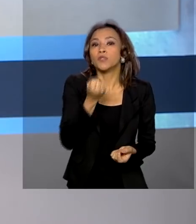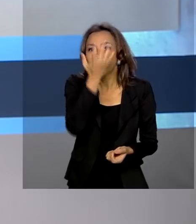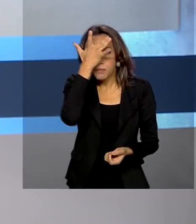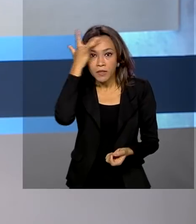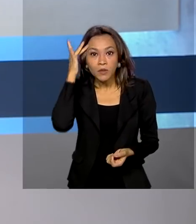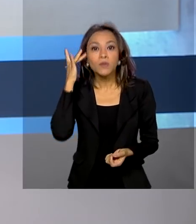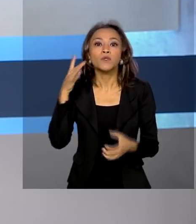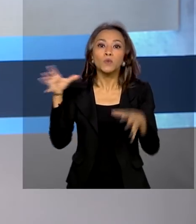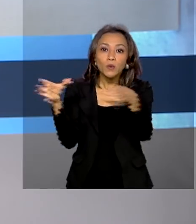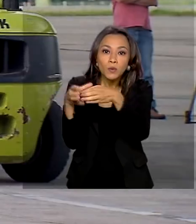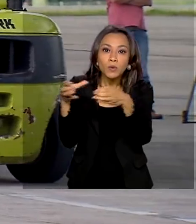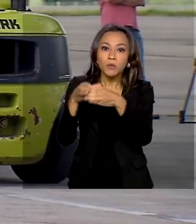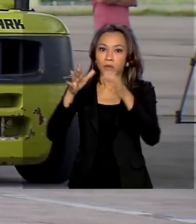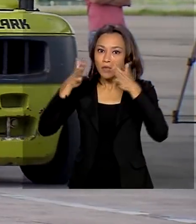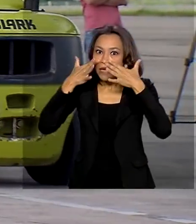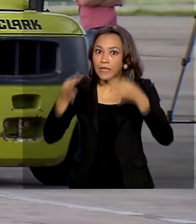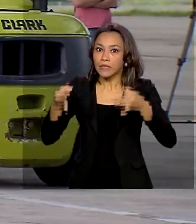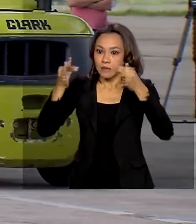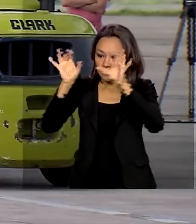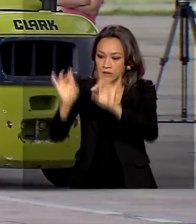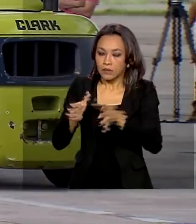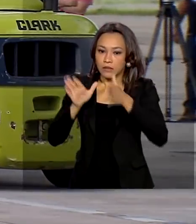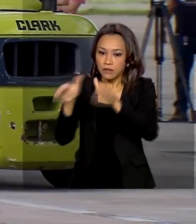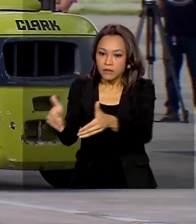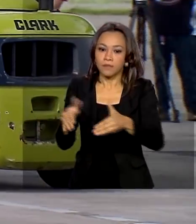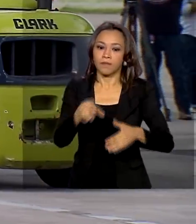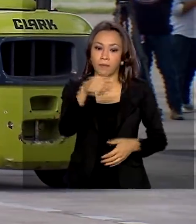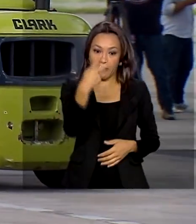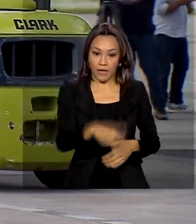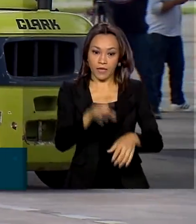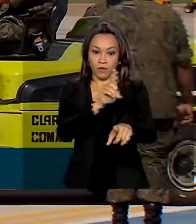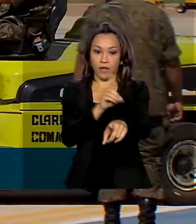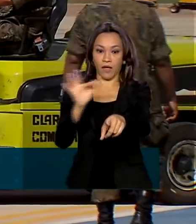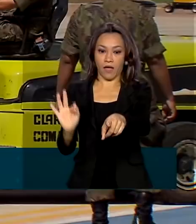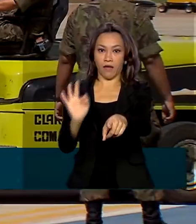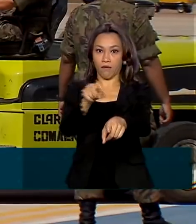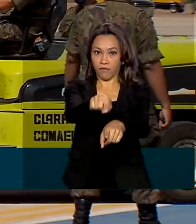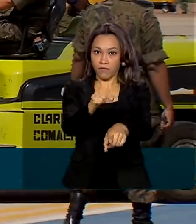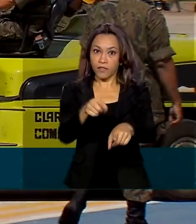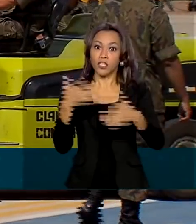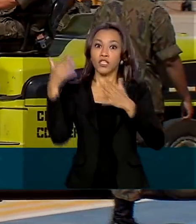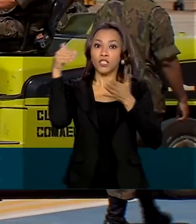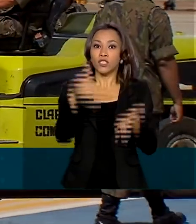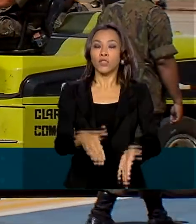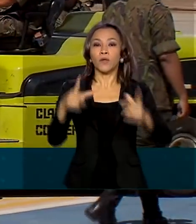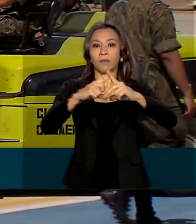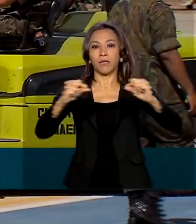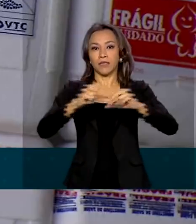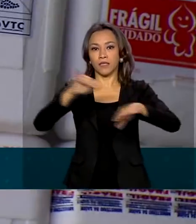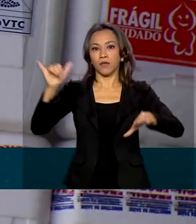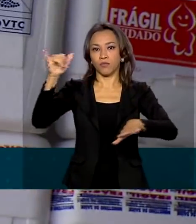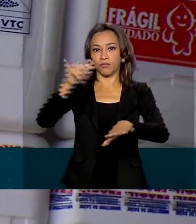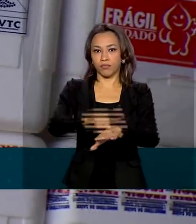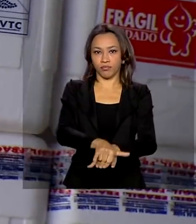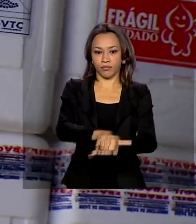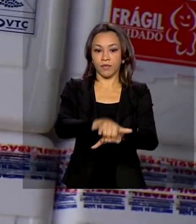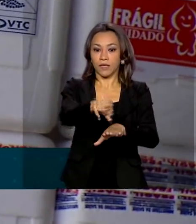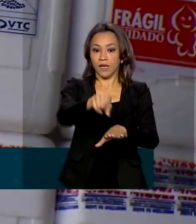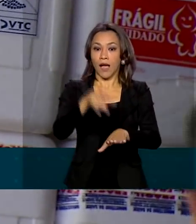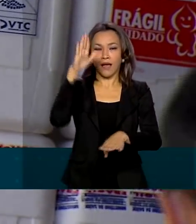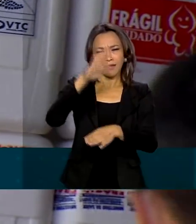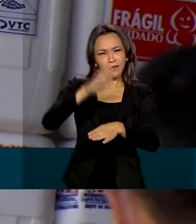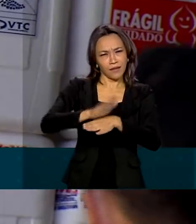prioridade. No DF, as doses chegaram na Base Aérea de Brasília no início da tarde e foram